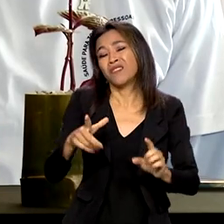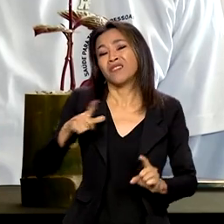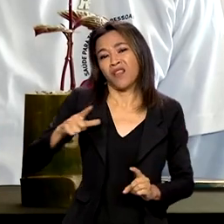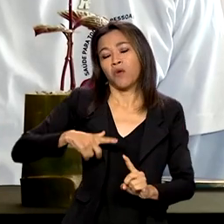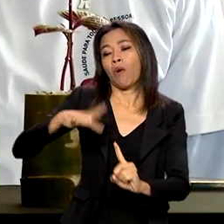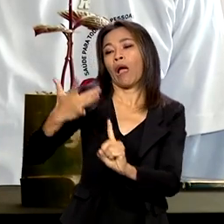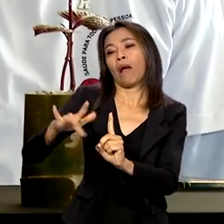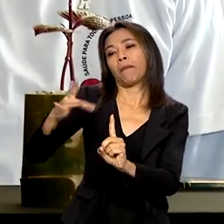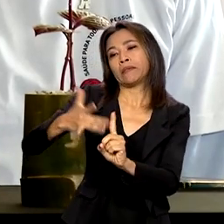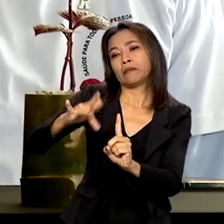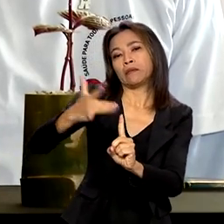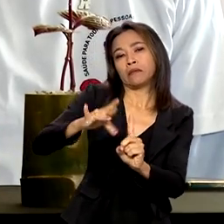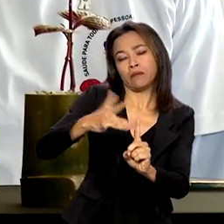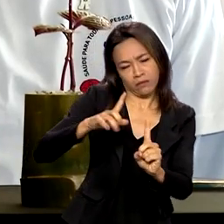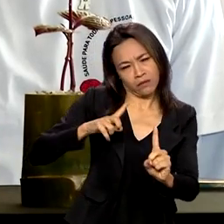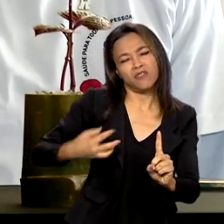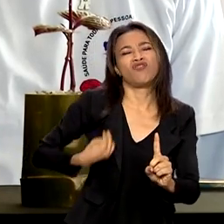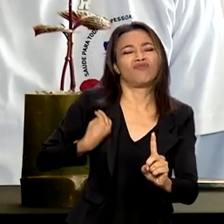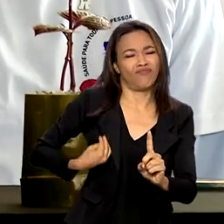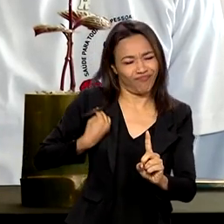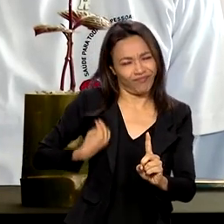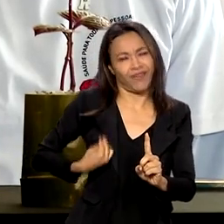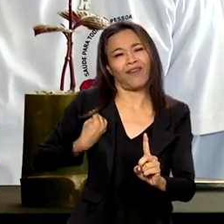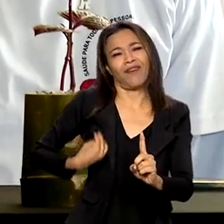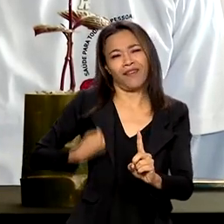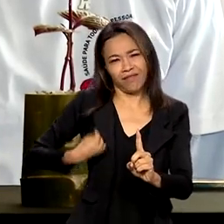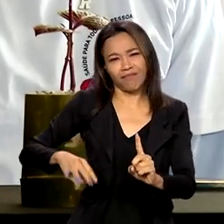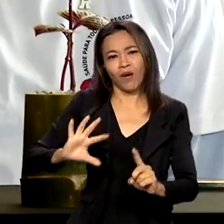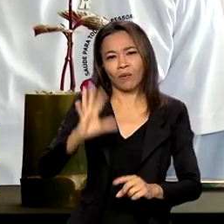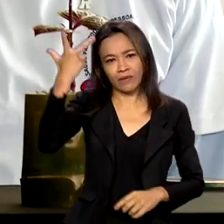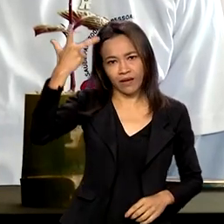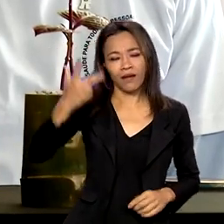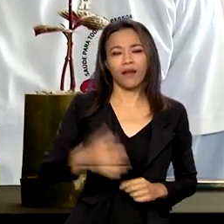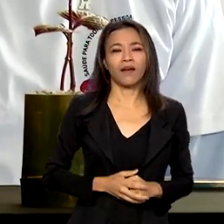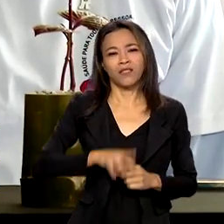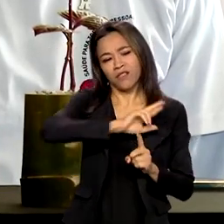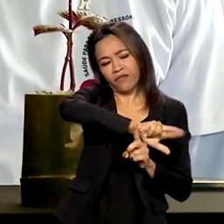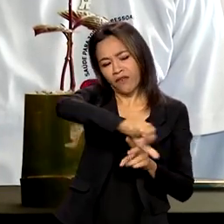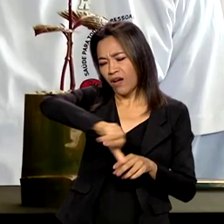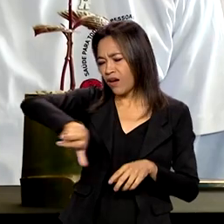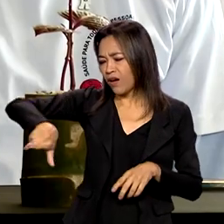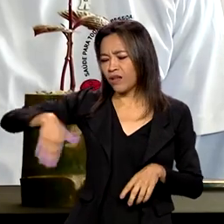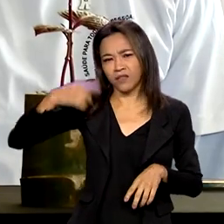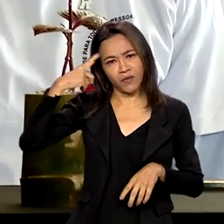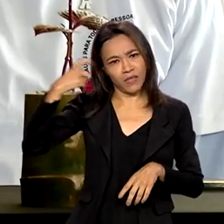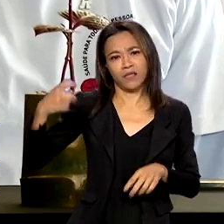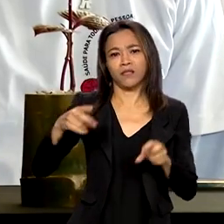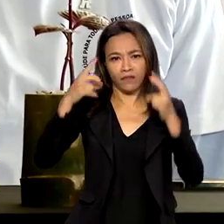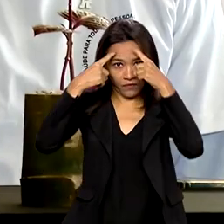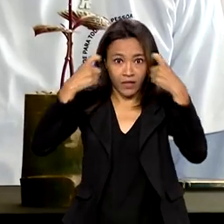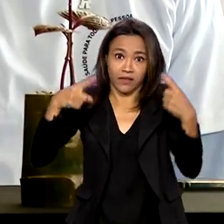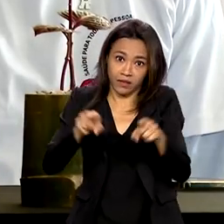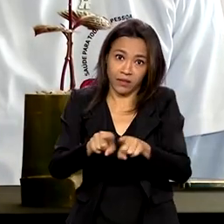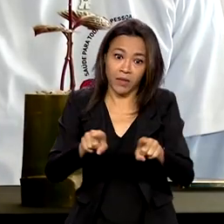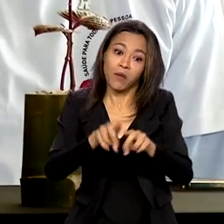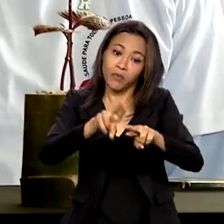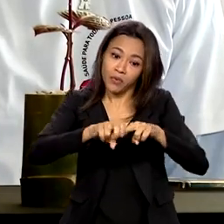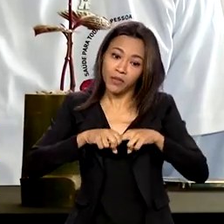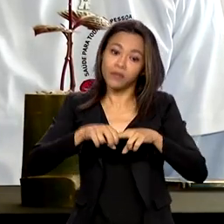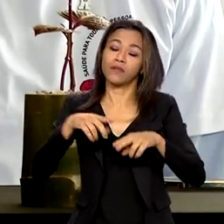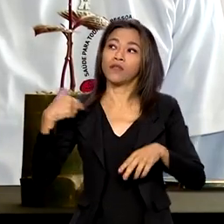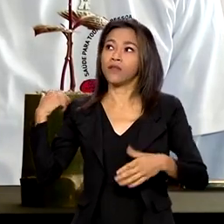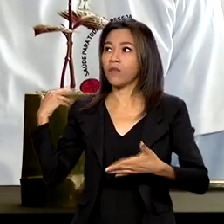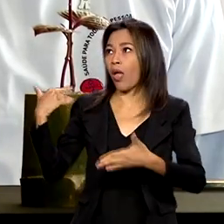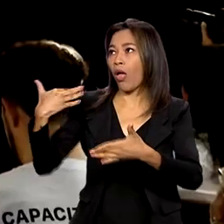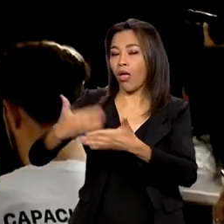existe, atravessa as nossas vidas, entre outras violências, e por isso estamos aqui nesse dia histórico,